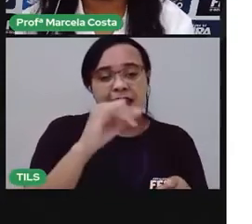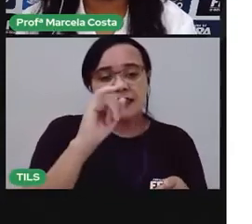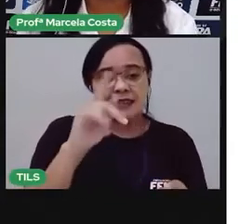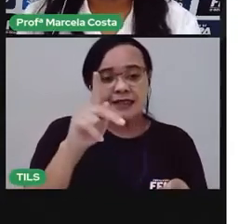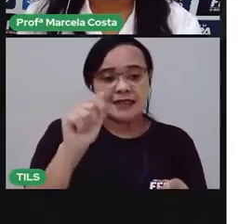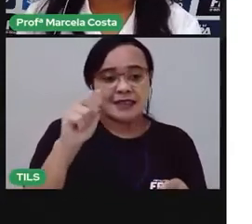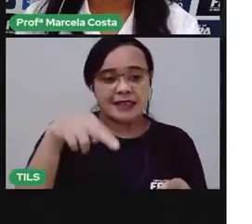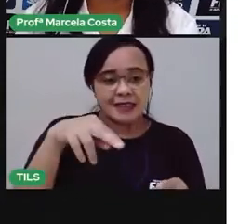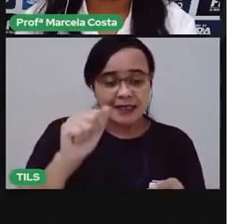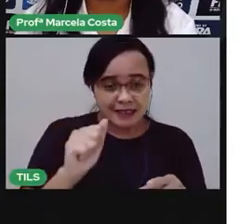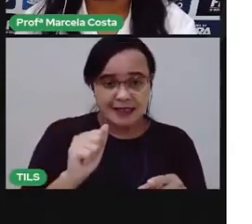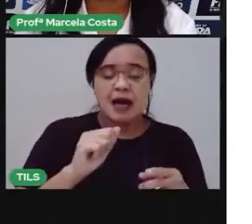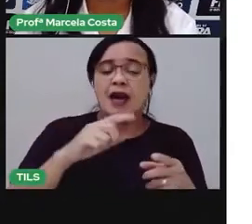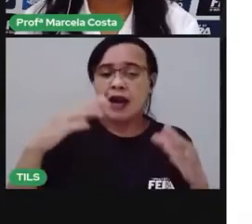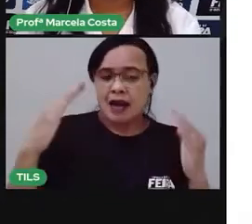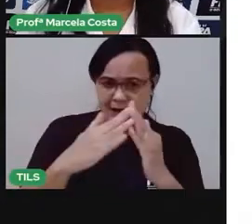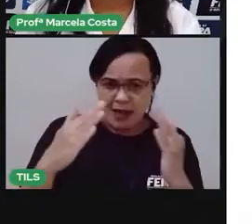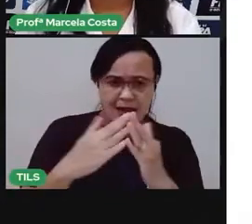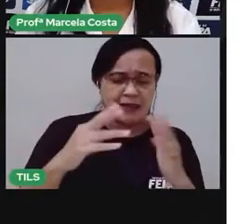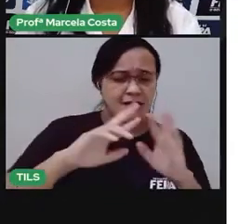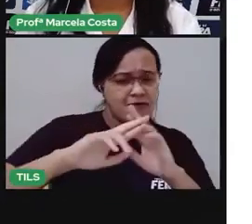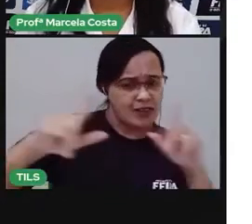outros que não. É tudo junto.